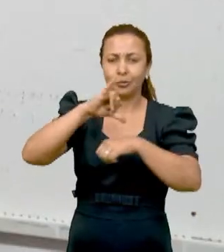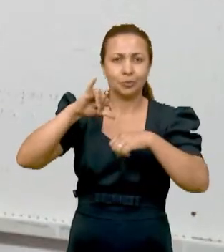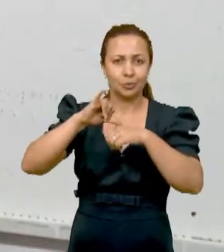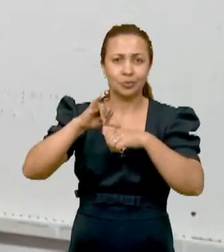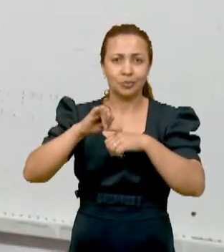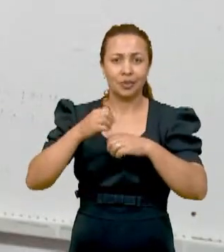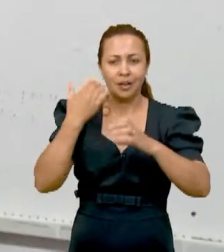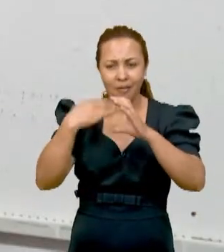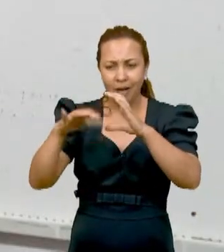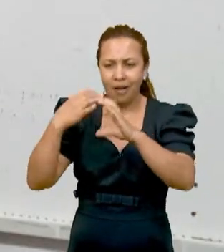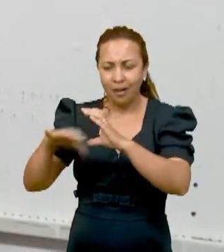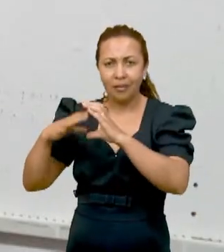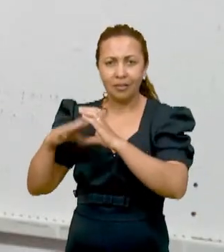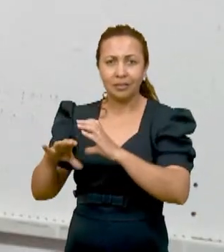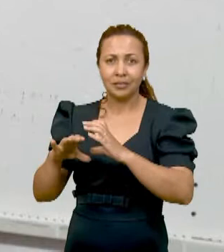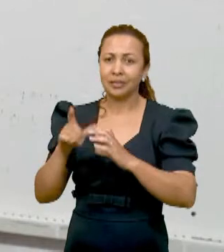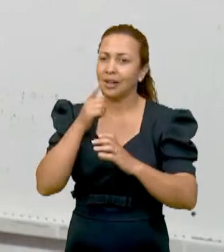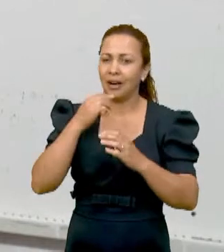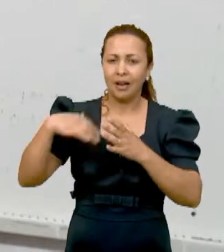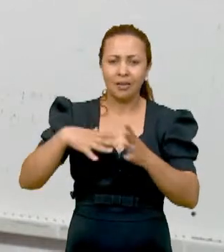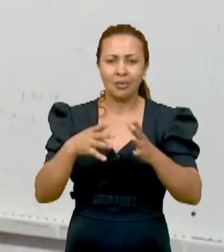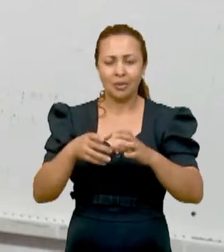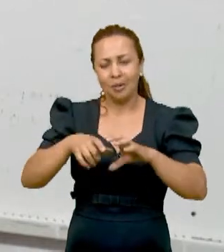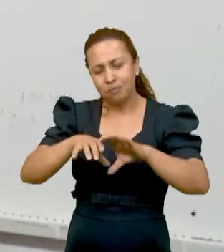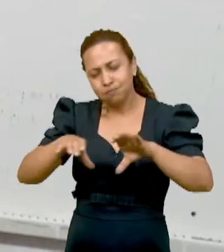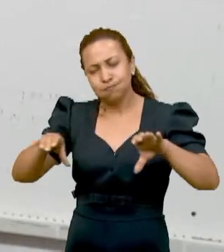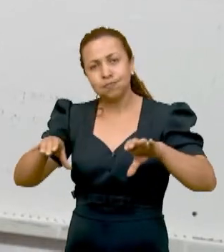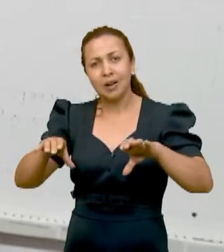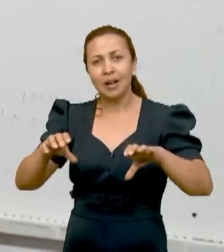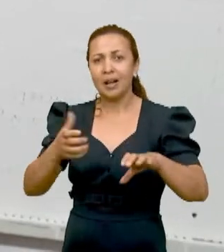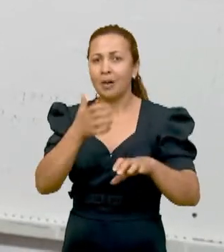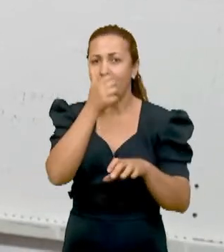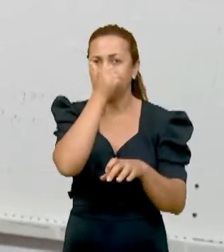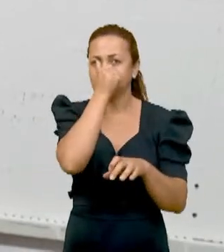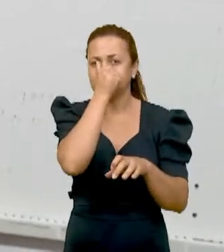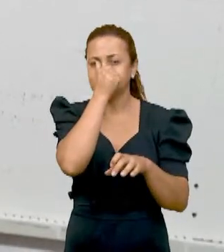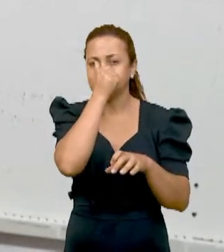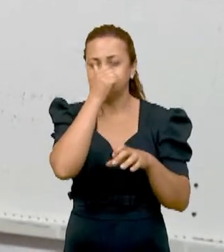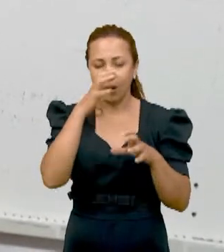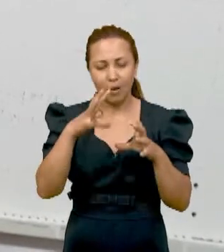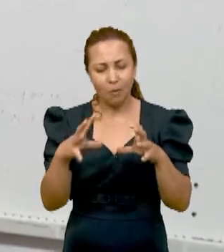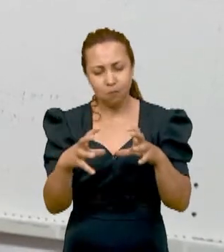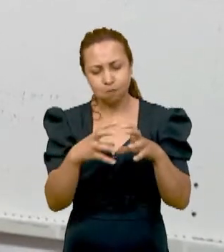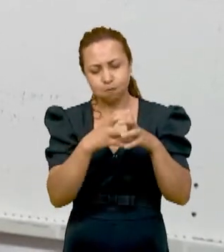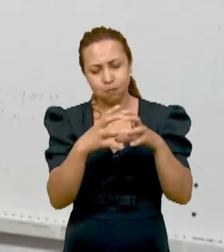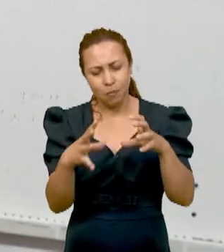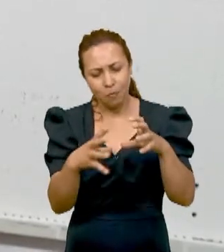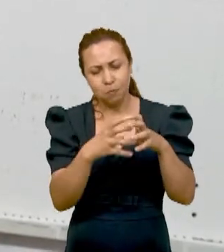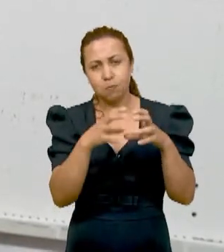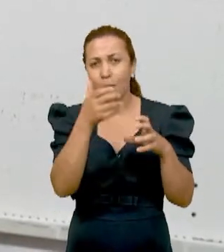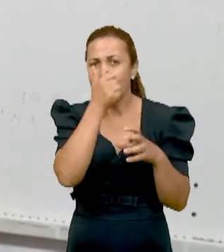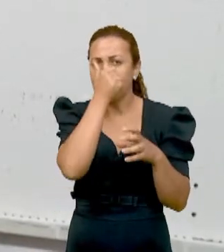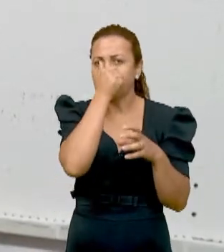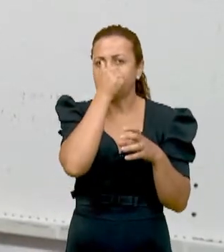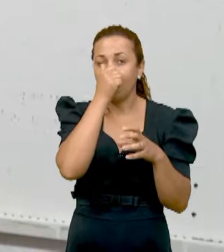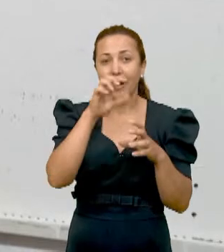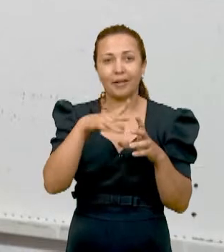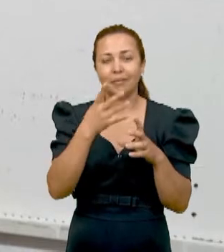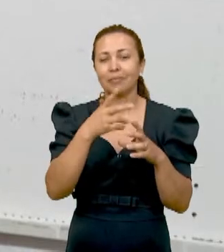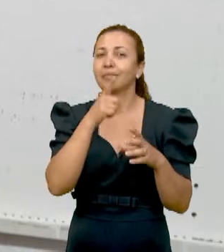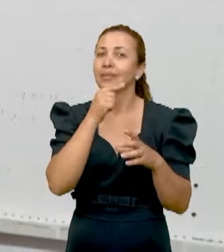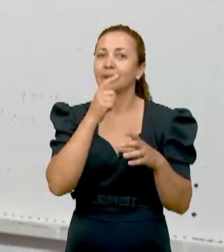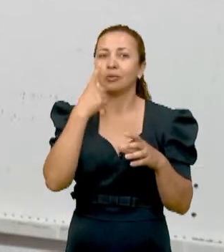sendo lançado na rede, a gente tem questão de obstrução dessa rede. Ele causa uma crosta e isso vai entupindo os esgotos. Às vezes a gente